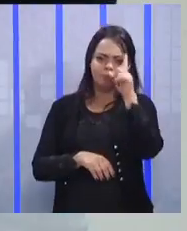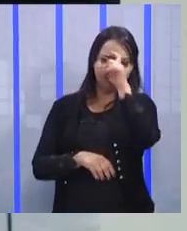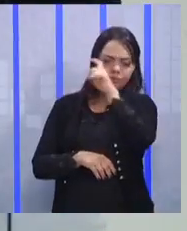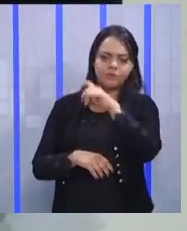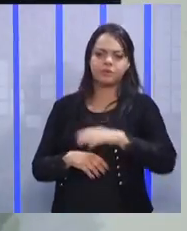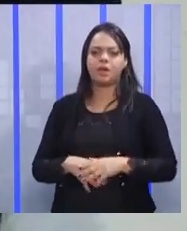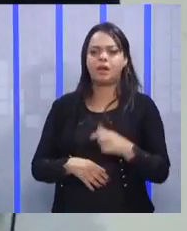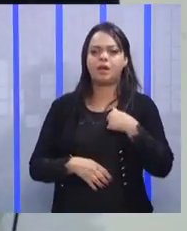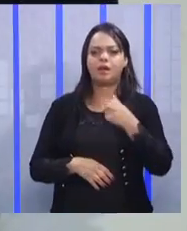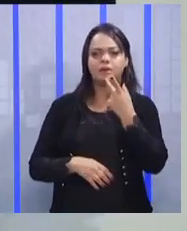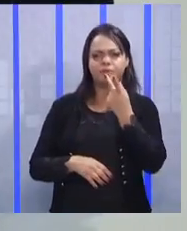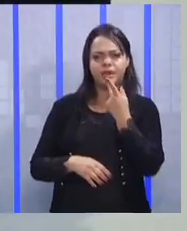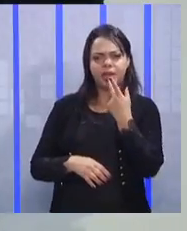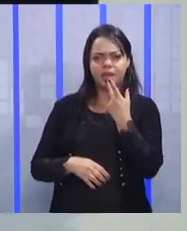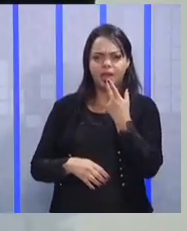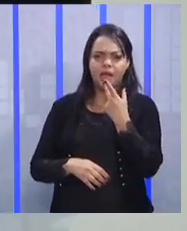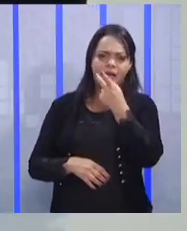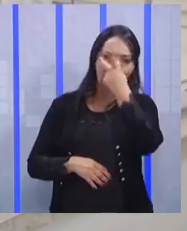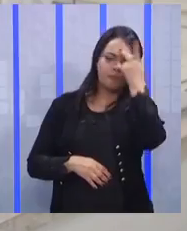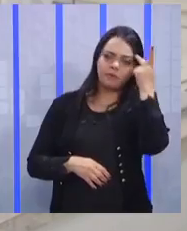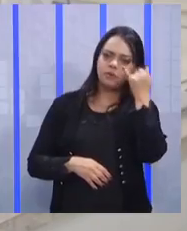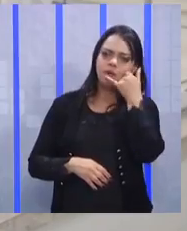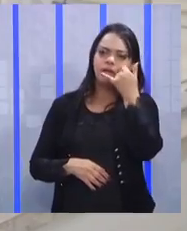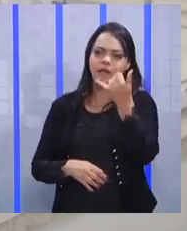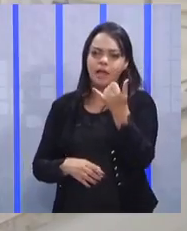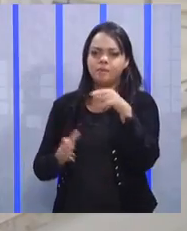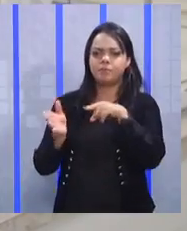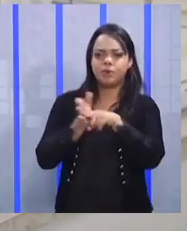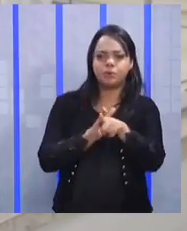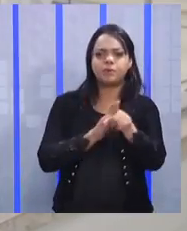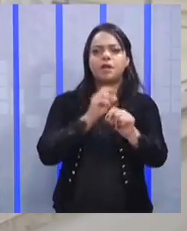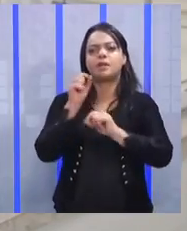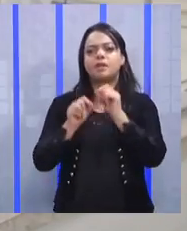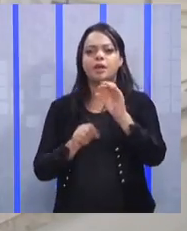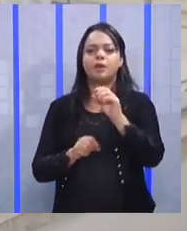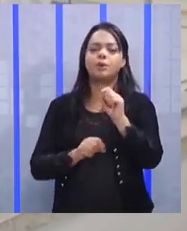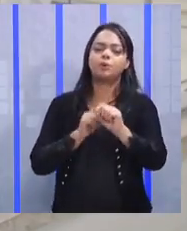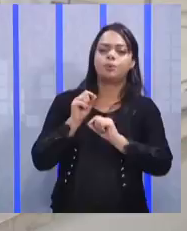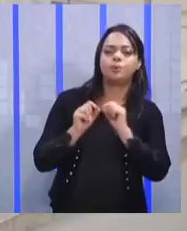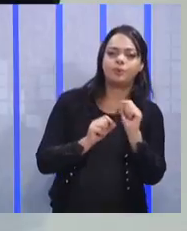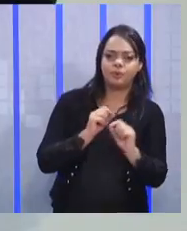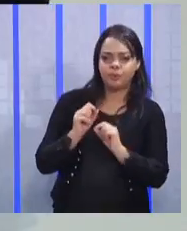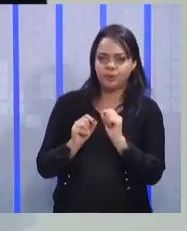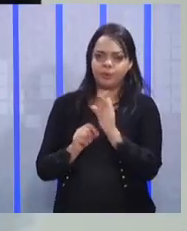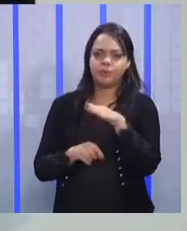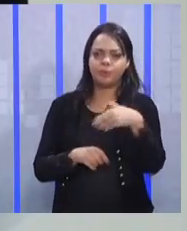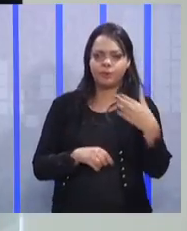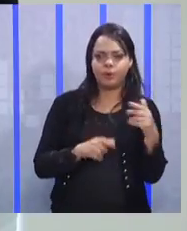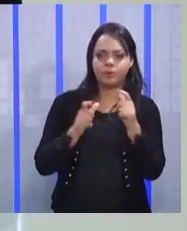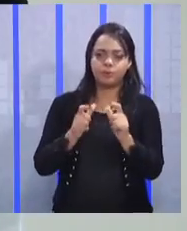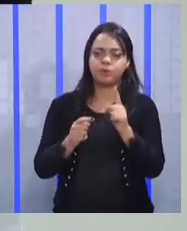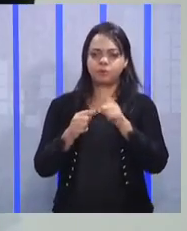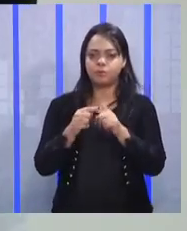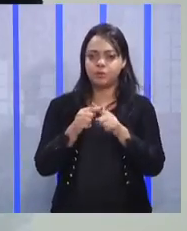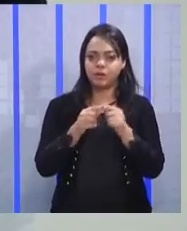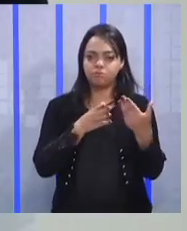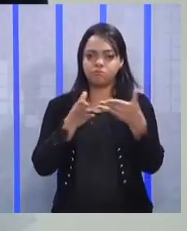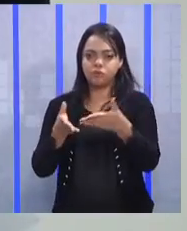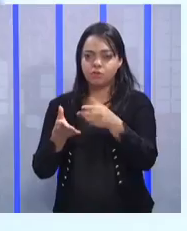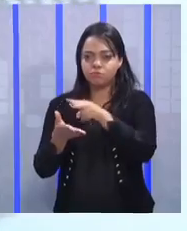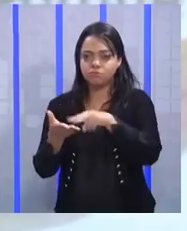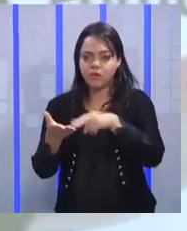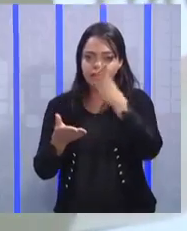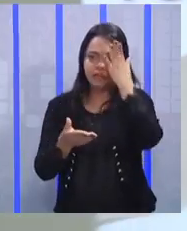põe um formulário lá para a pessoa que ligar. A hora que a pessoa ligar, responde. Quem, o quê, quando, como, onde, por quê. A hora que chega, ele olha e sabe tudo.